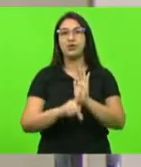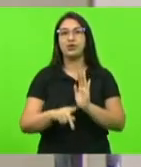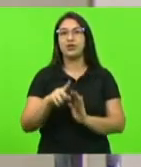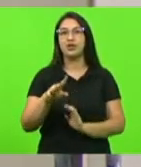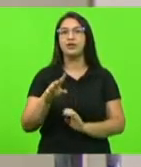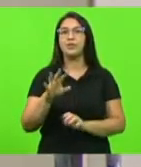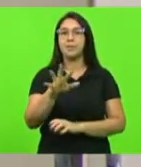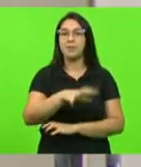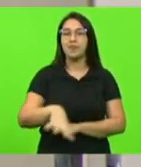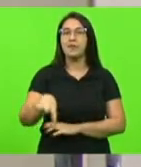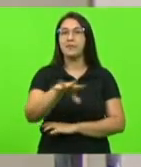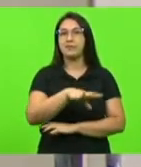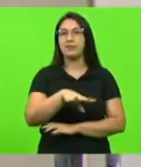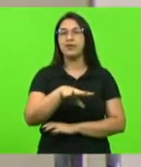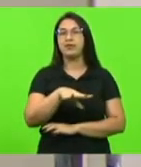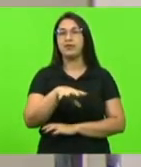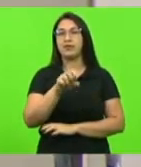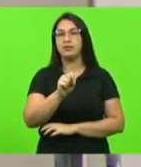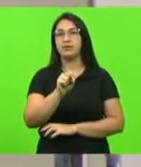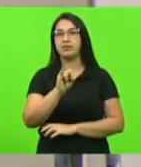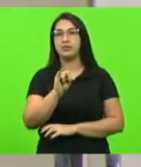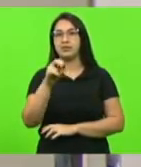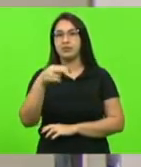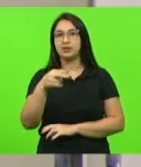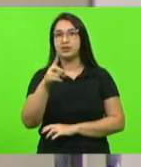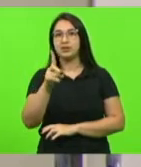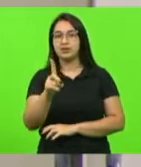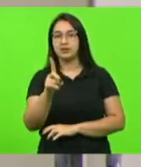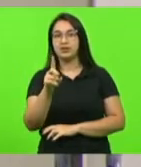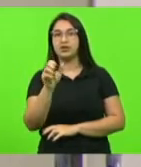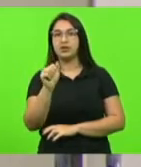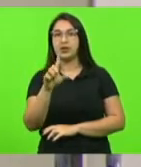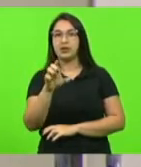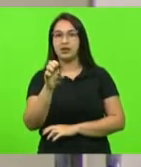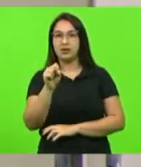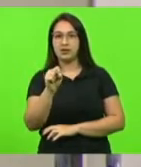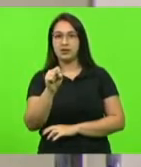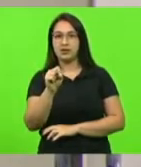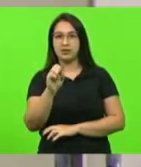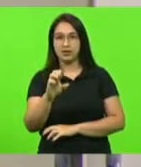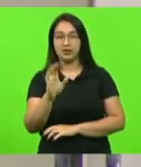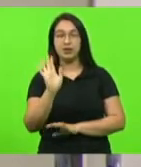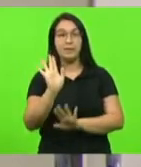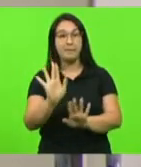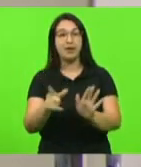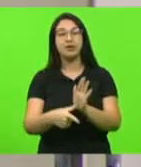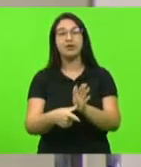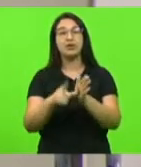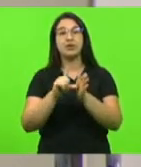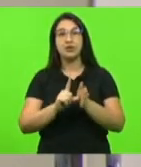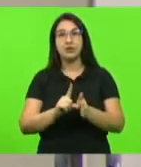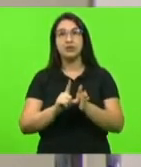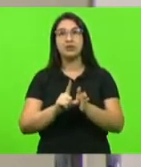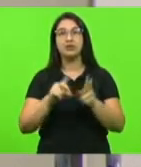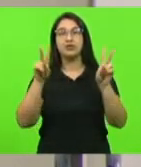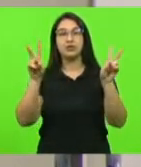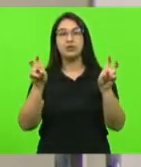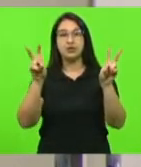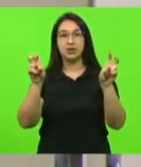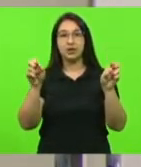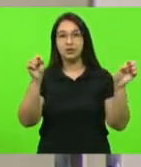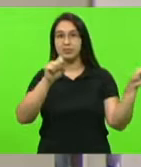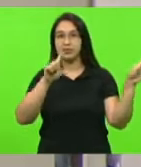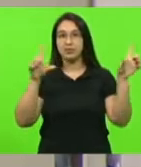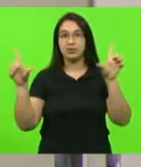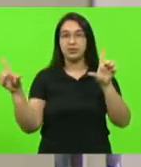iniciativa da sindalesc e da afalesc antes porém convido para fazer uso da palavra sobre o tema em tela o